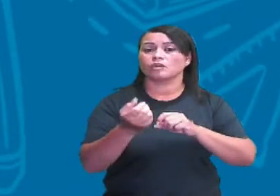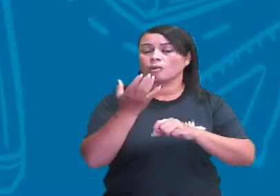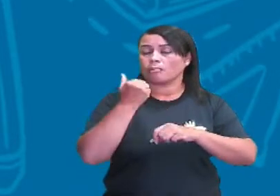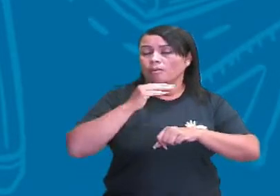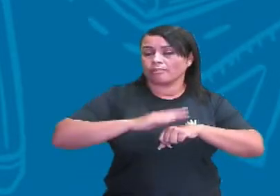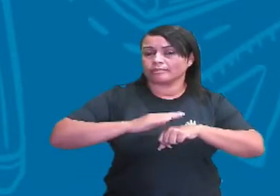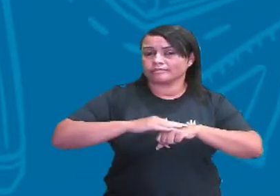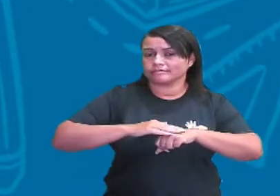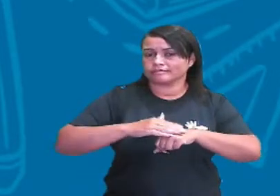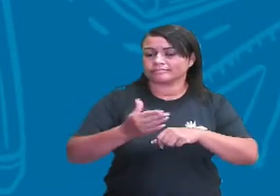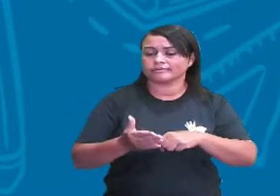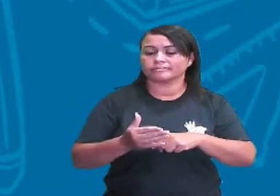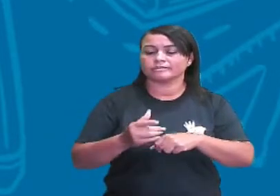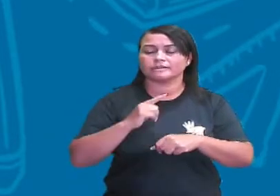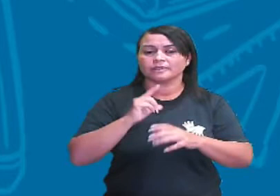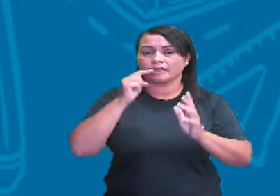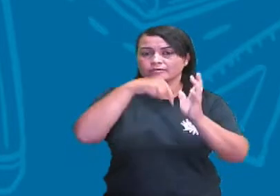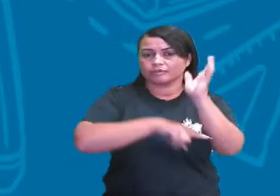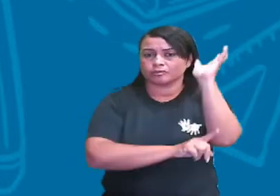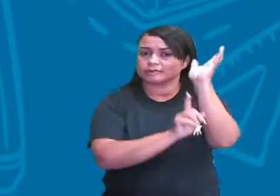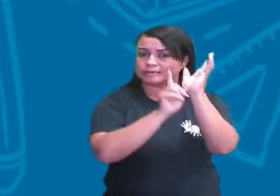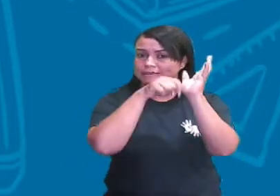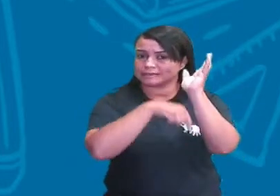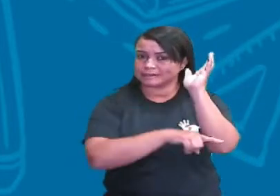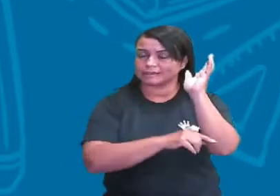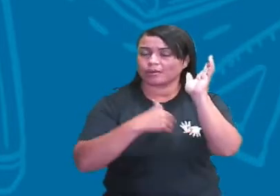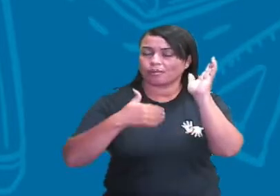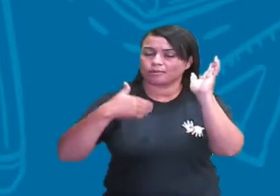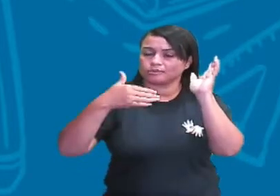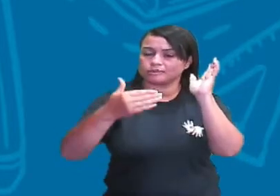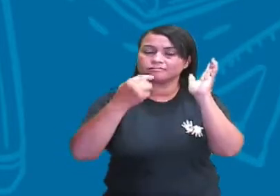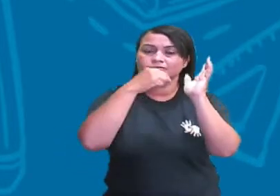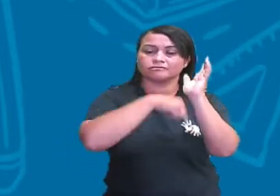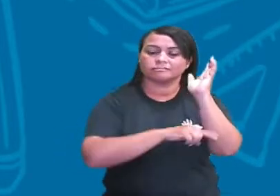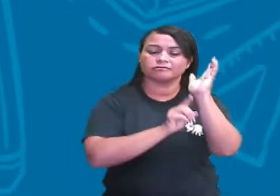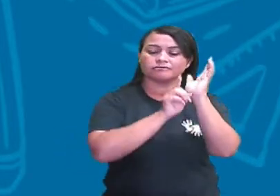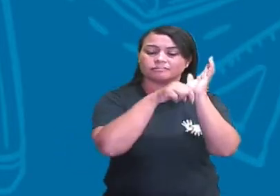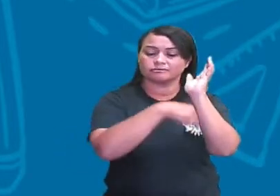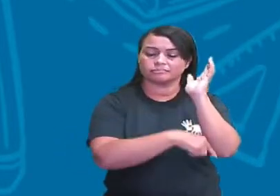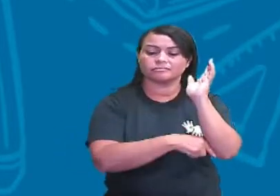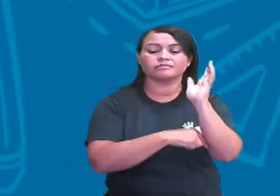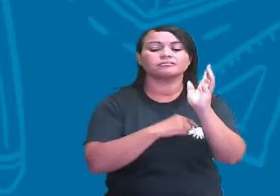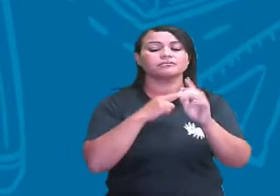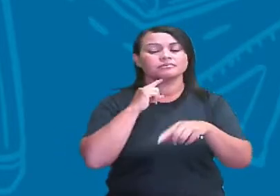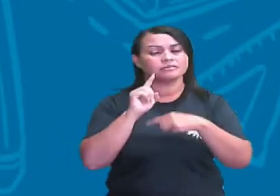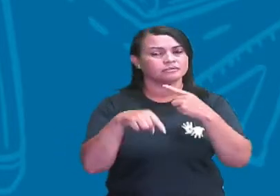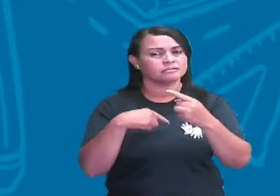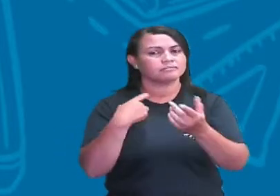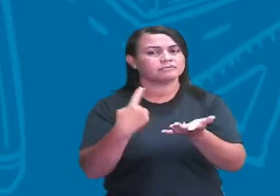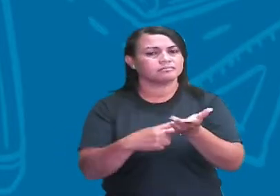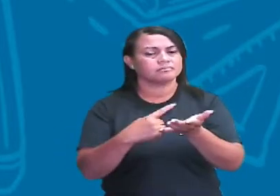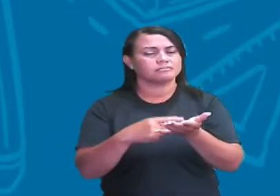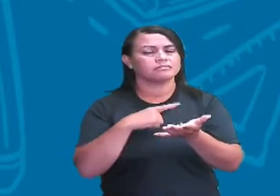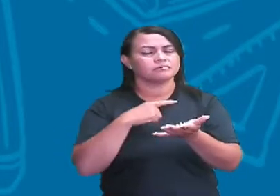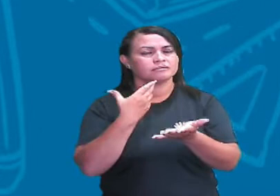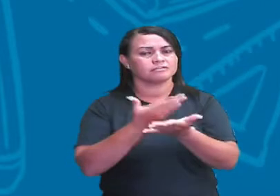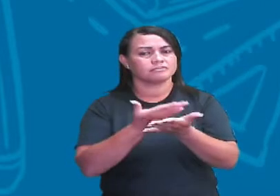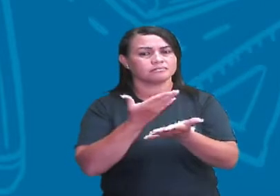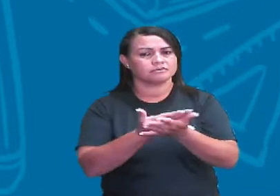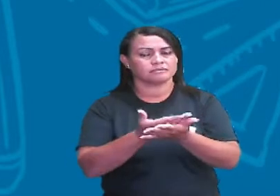que nós chamamos de fotossíntese, está certo? Nós vamos ter uma aula em que nós vamos estar estudando de forma